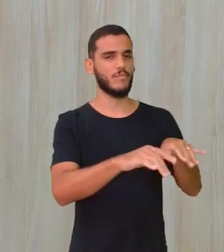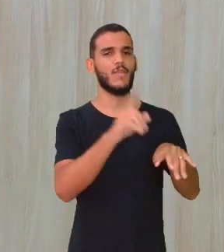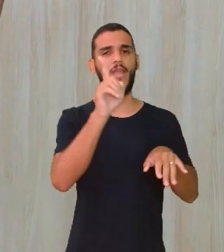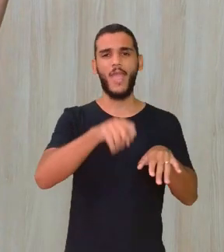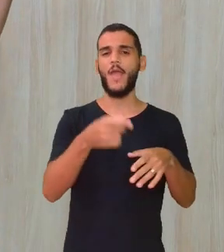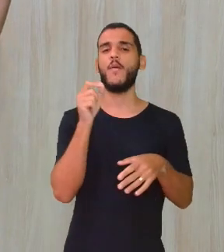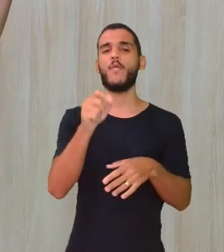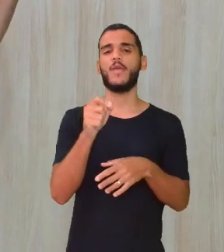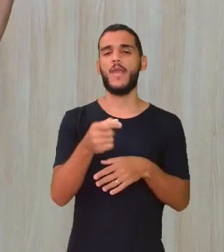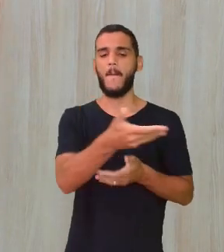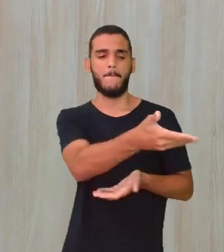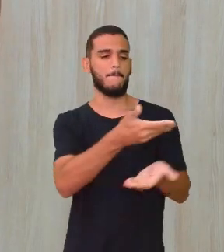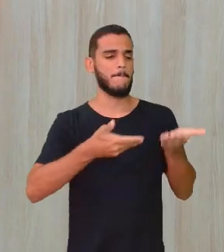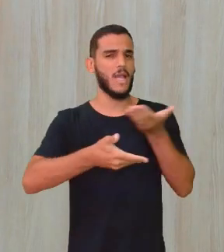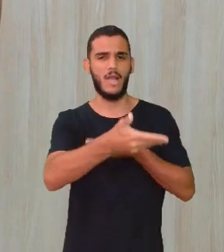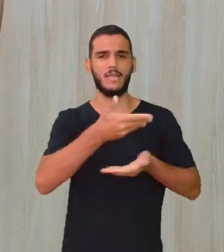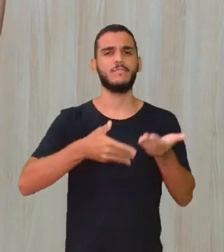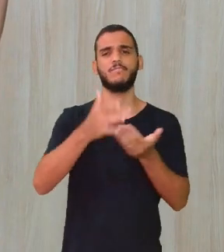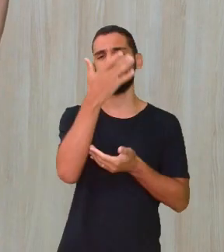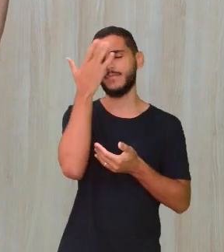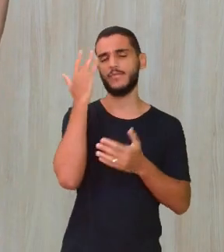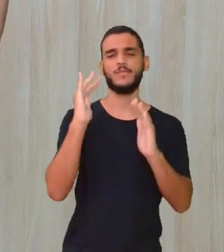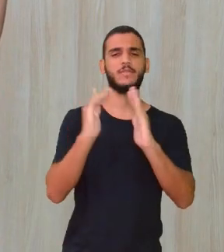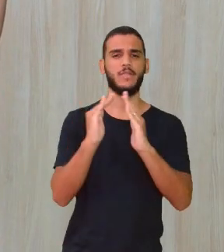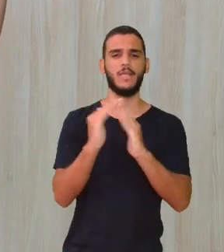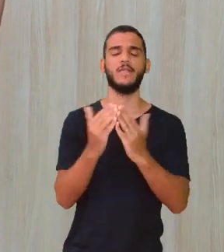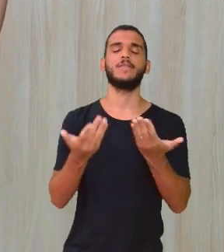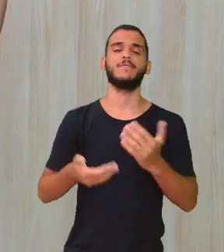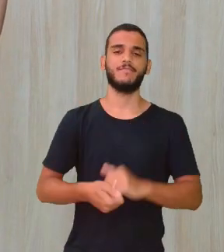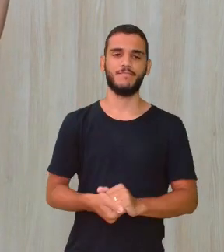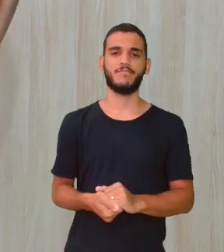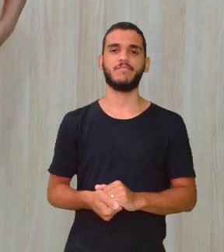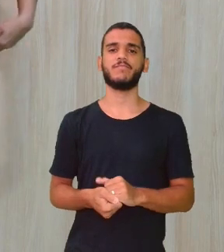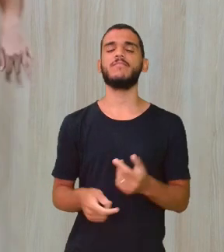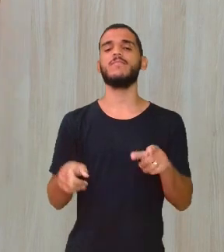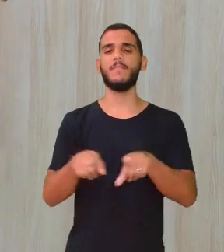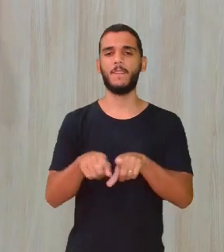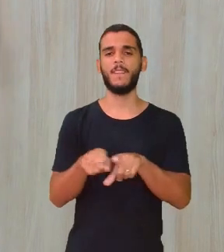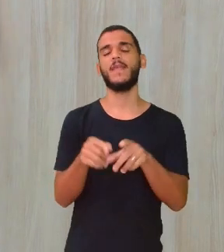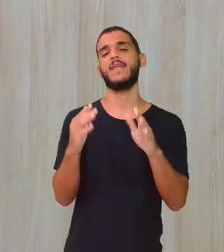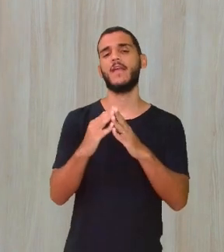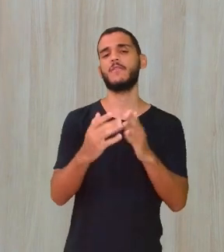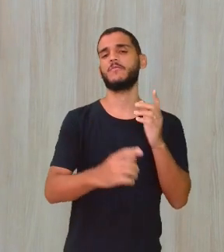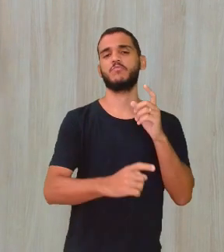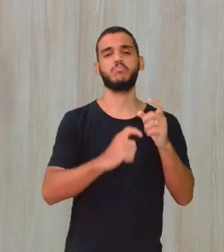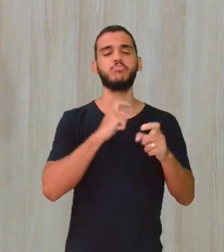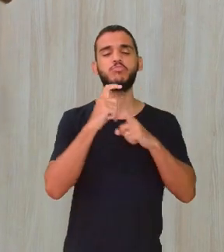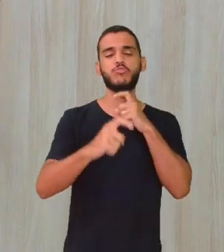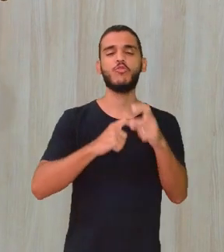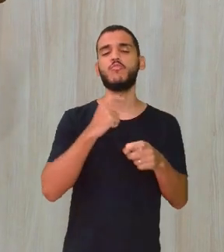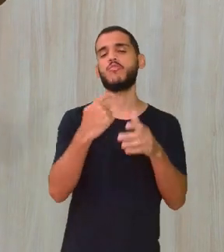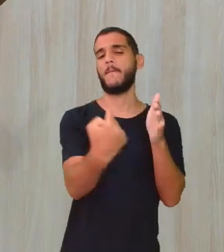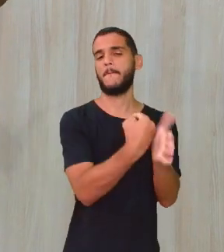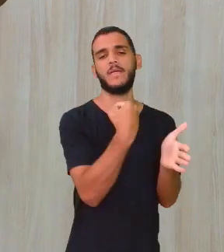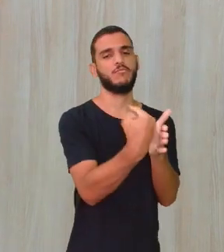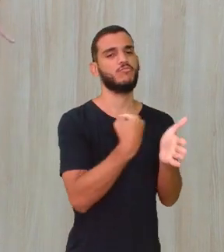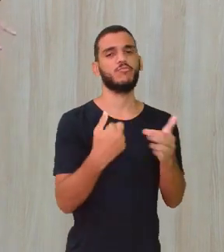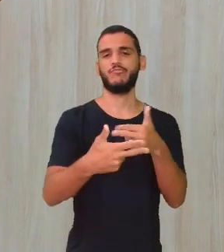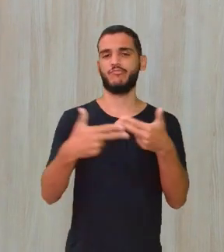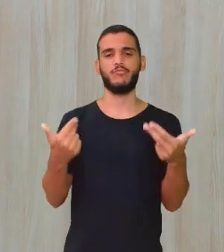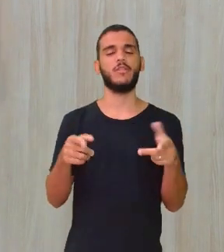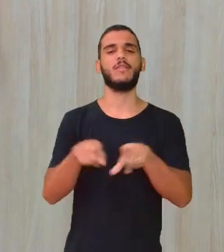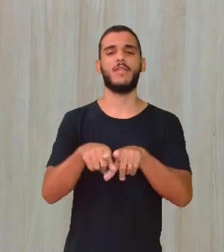internacional entre você que está aí de casa e a gente aqui. Pelo chat, vocês podem tirar dúvidas, vocês podem fazer comentários,